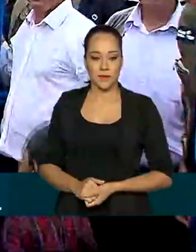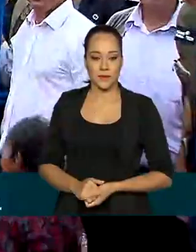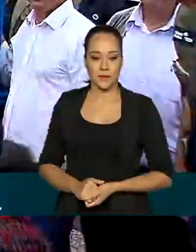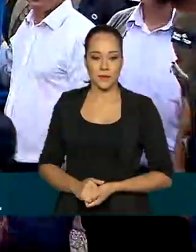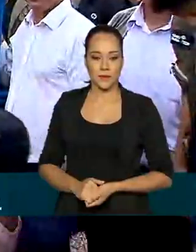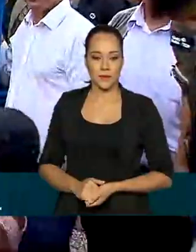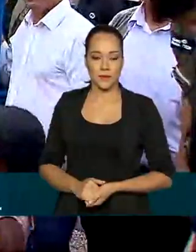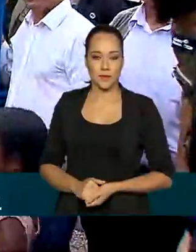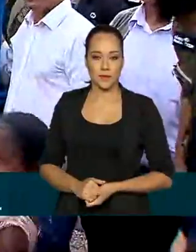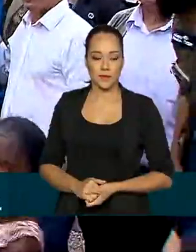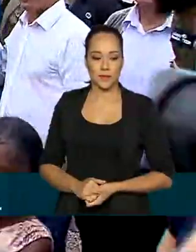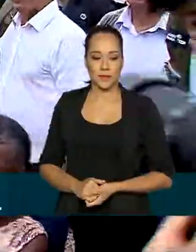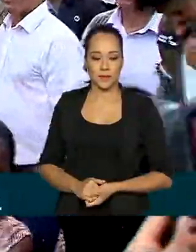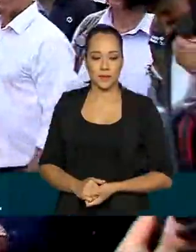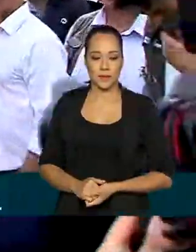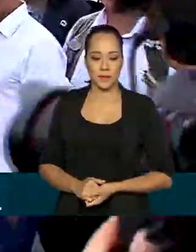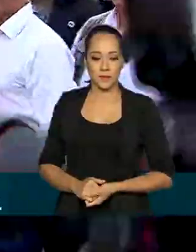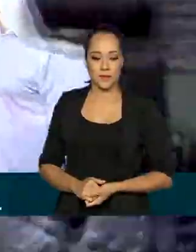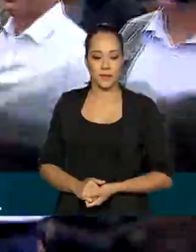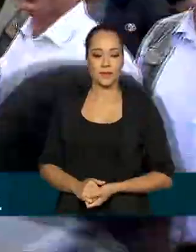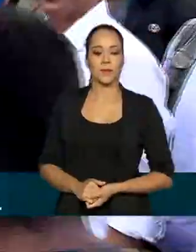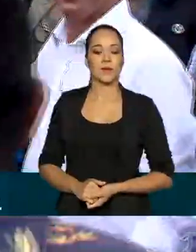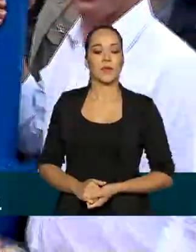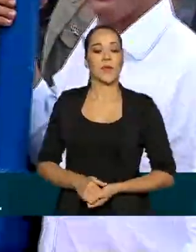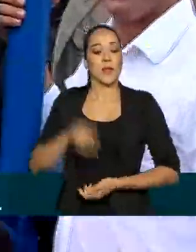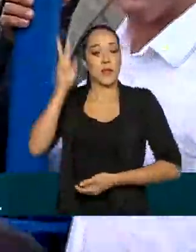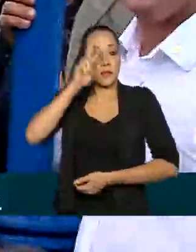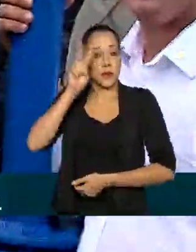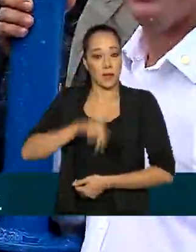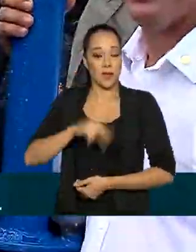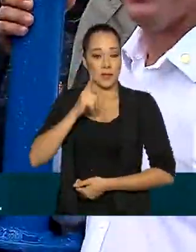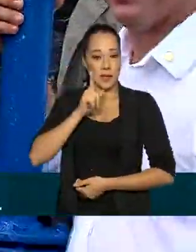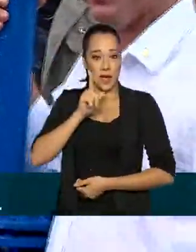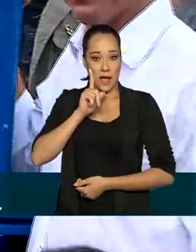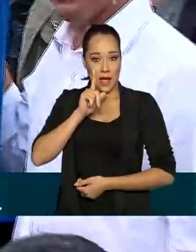Lembrando, portanto, que o abastecimento com água tratada